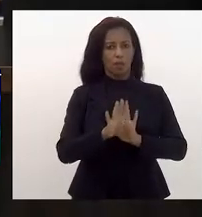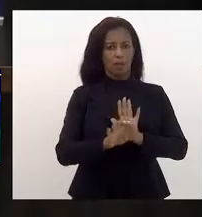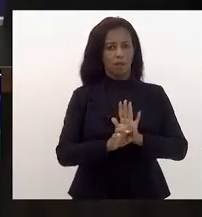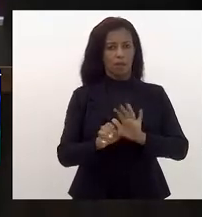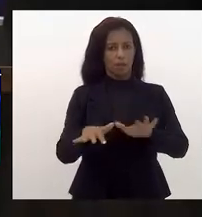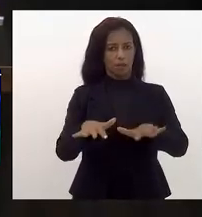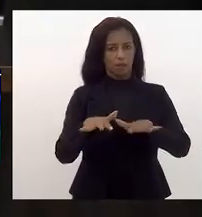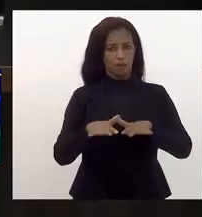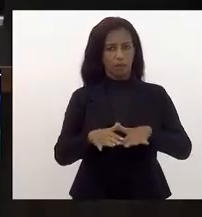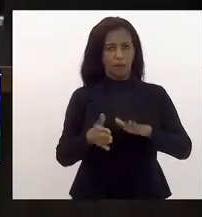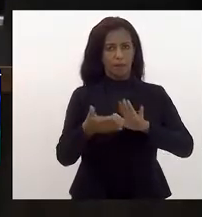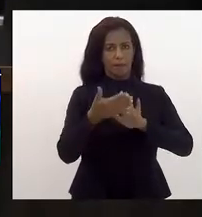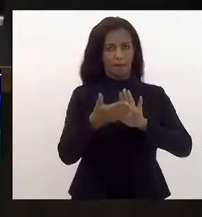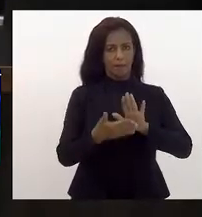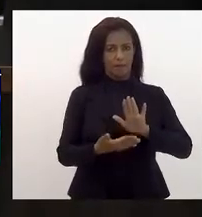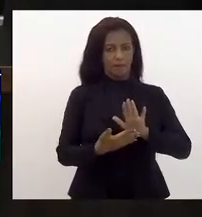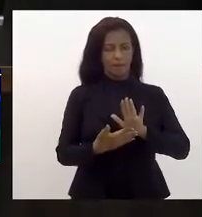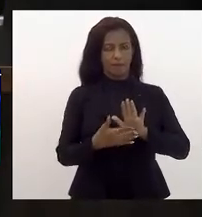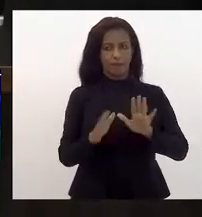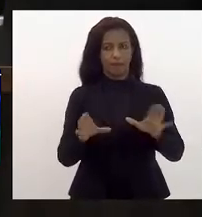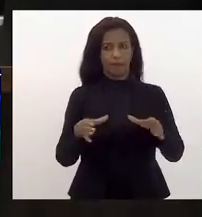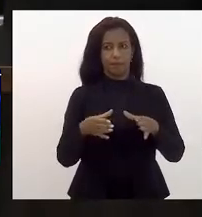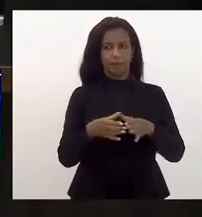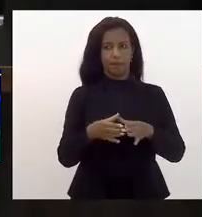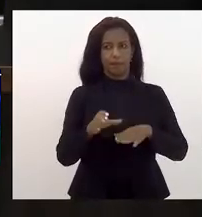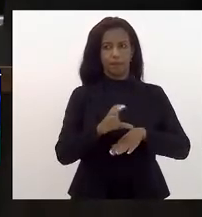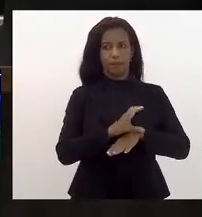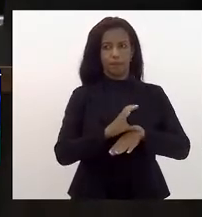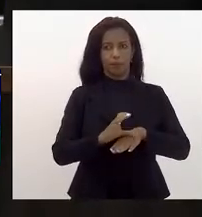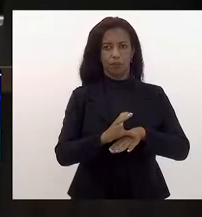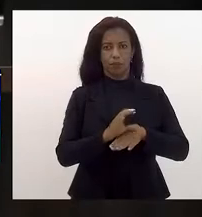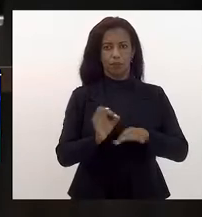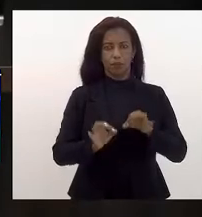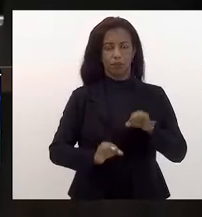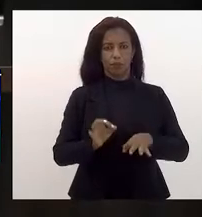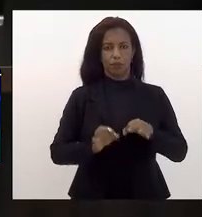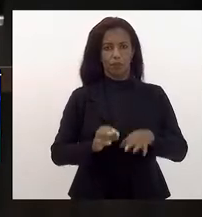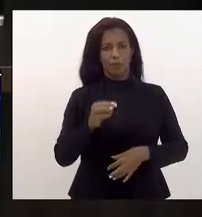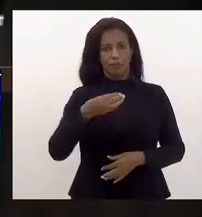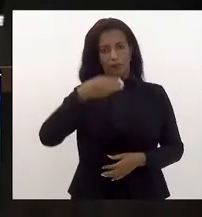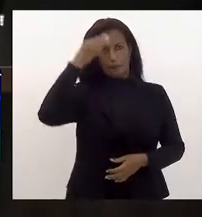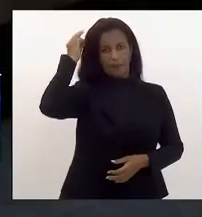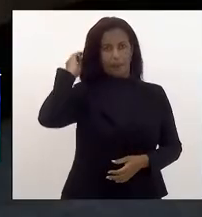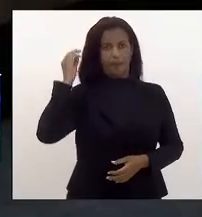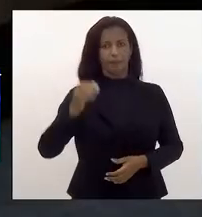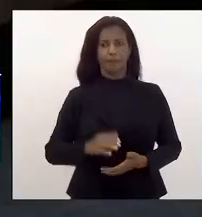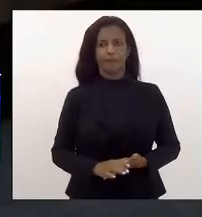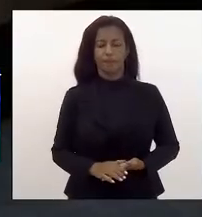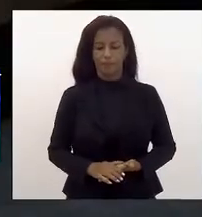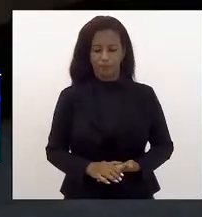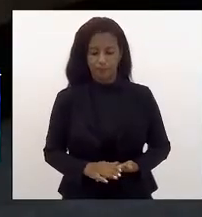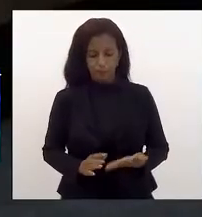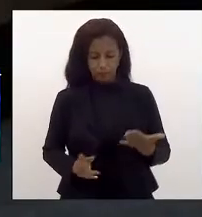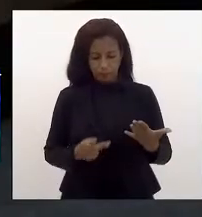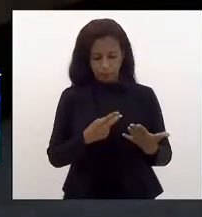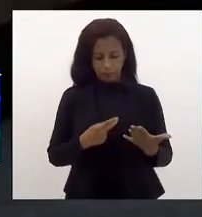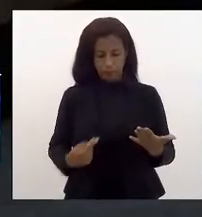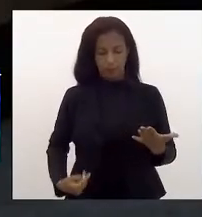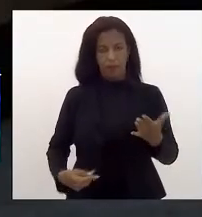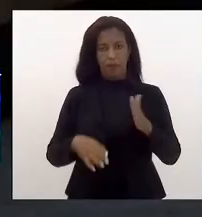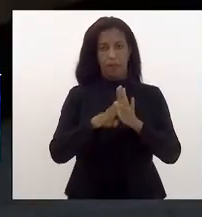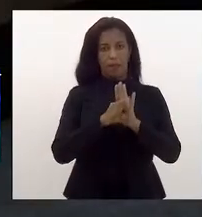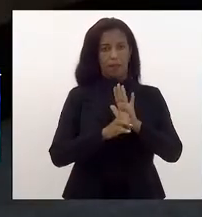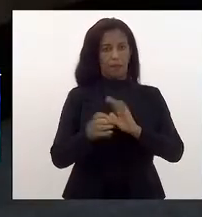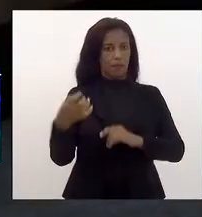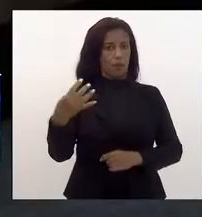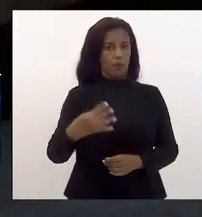plenário. Para emitir parecer pela Comissão de Constituição de Justiça, deputado Márcio Pacheco. Senhor presidente, parecer é favorável à emenda